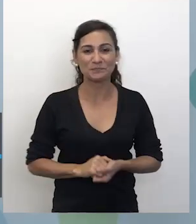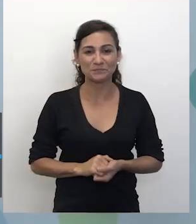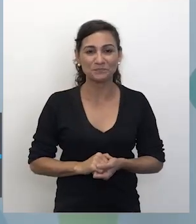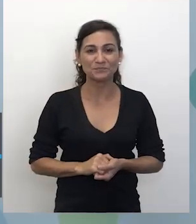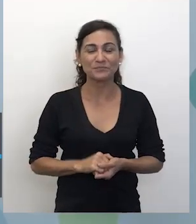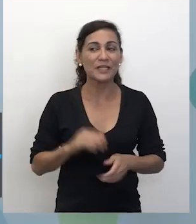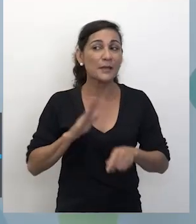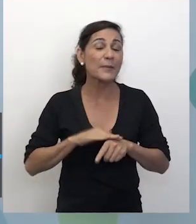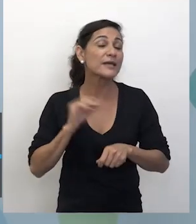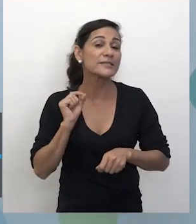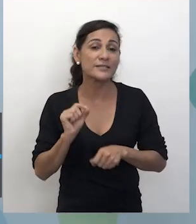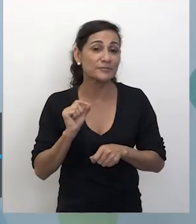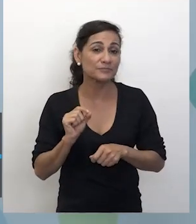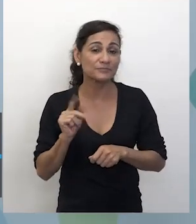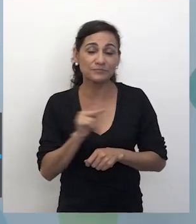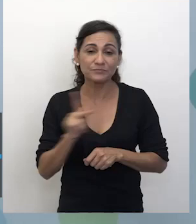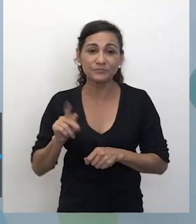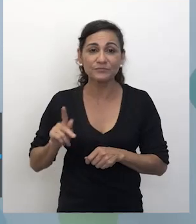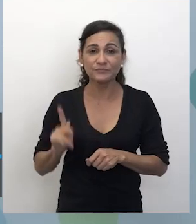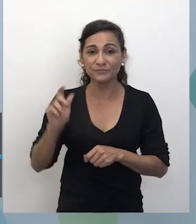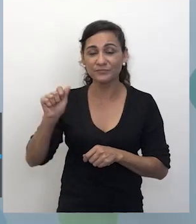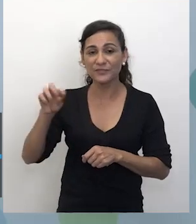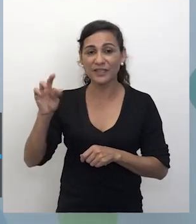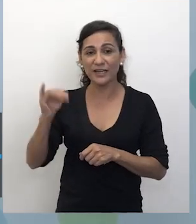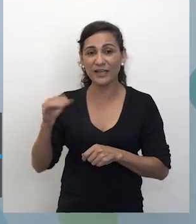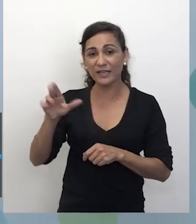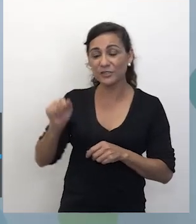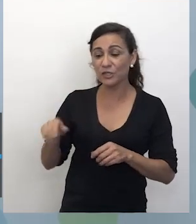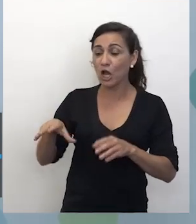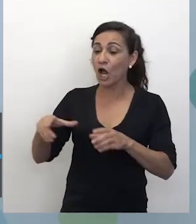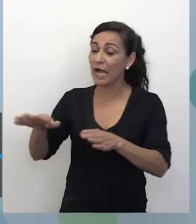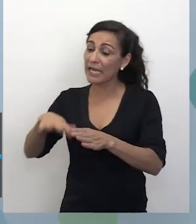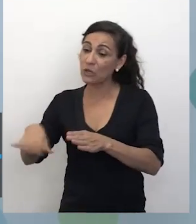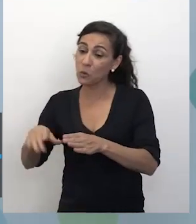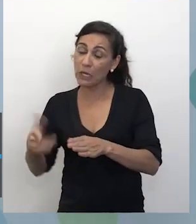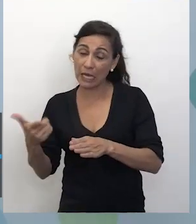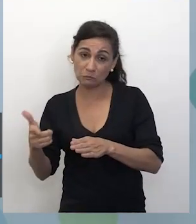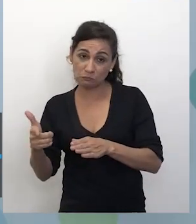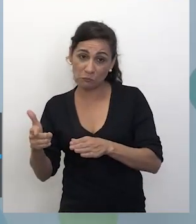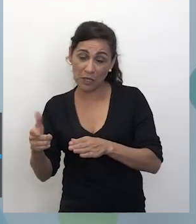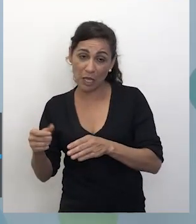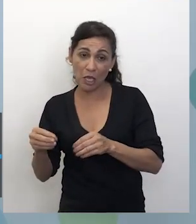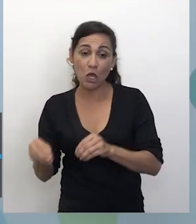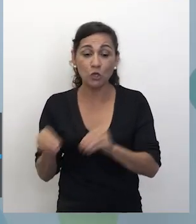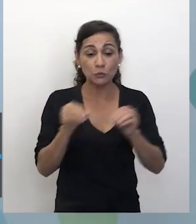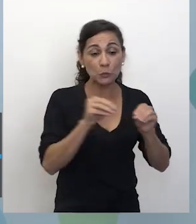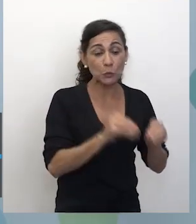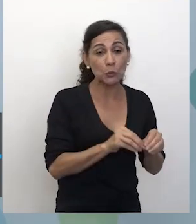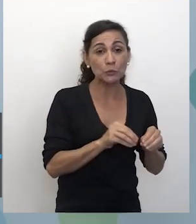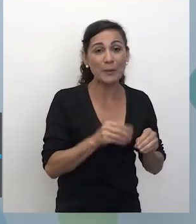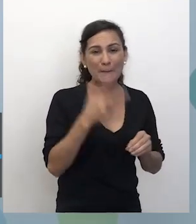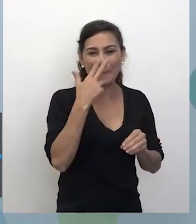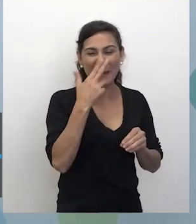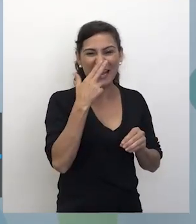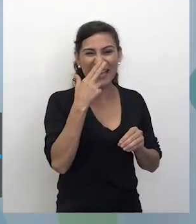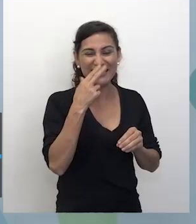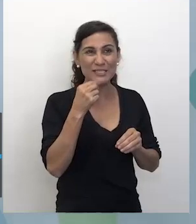O que mais? A professora Cátia, que não pertence àquele lugar onde está no momento, né? Um estranho noninho...